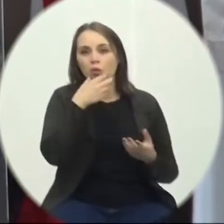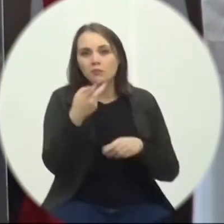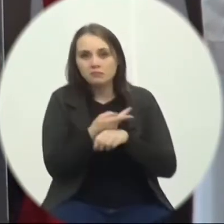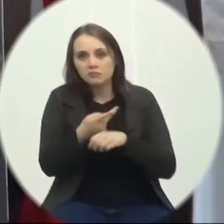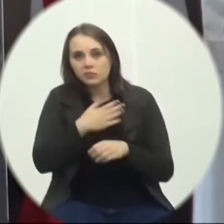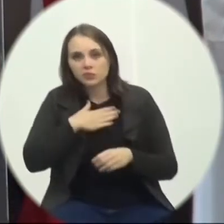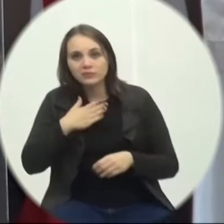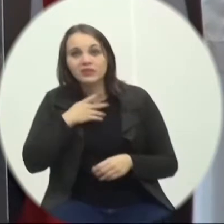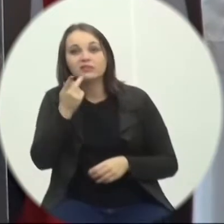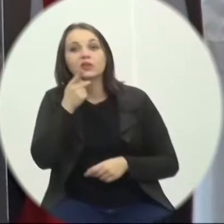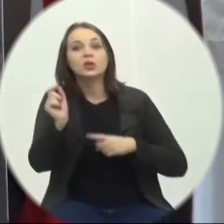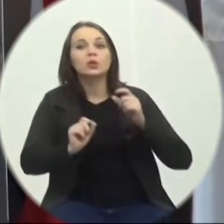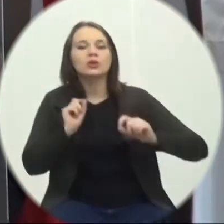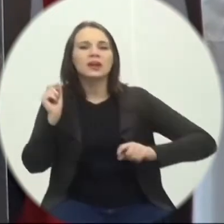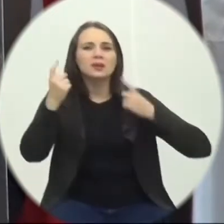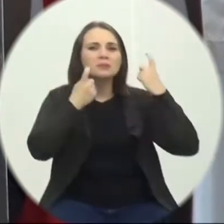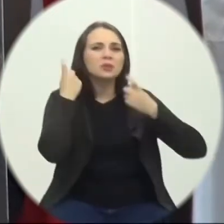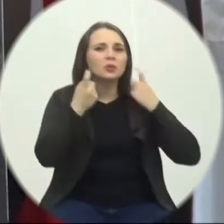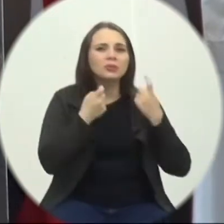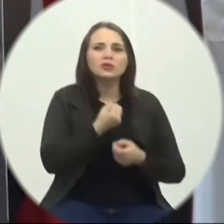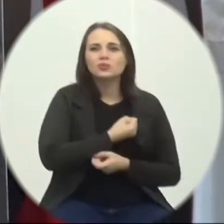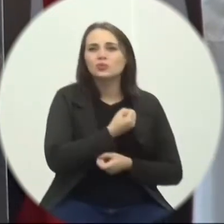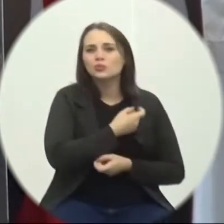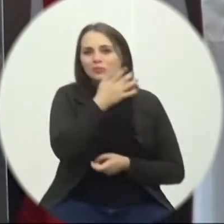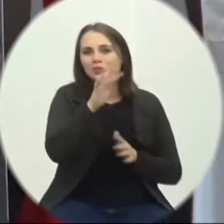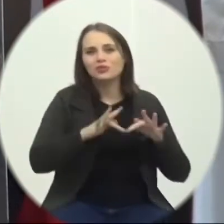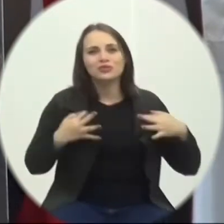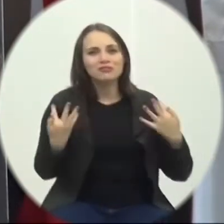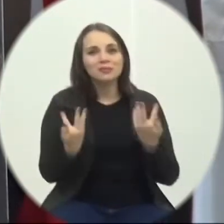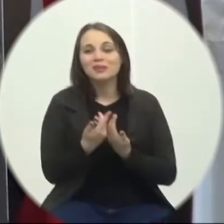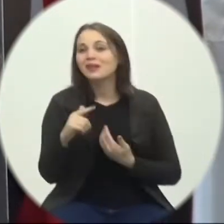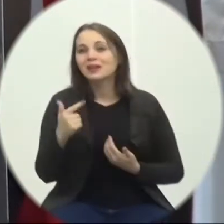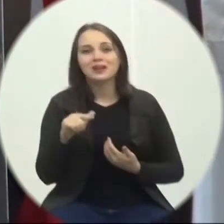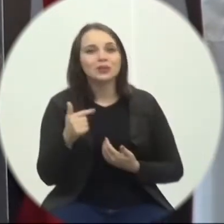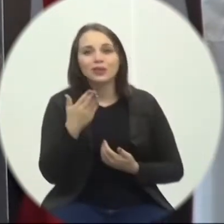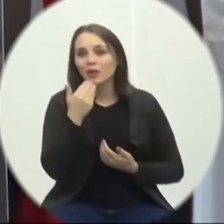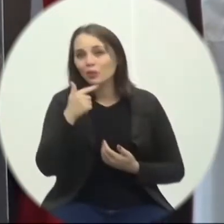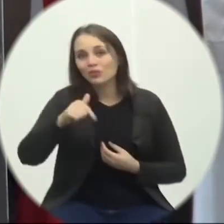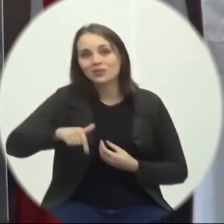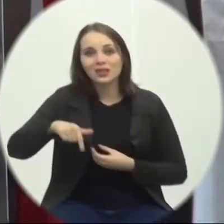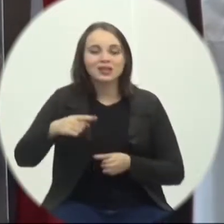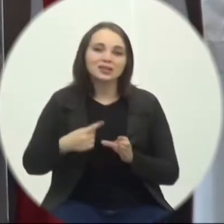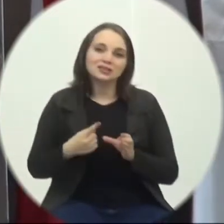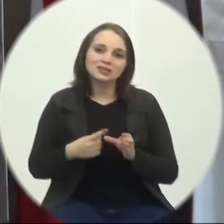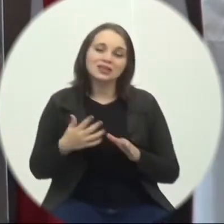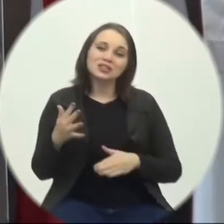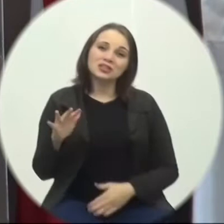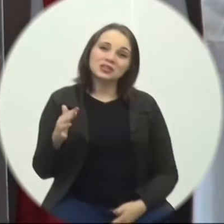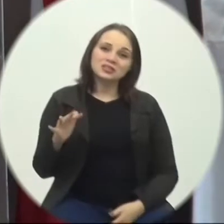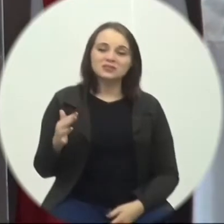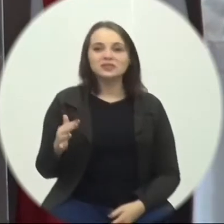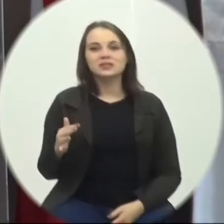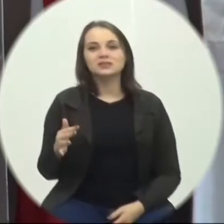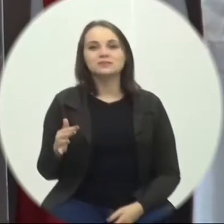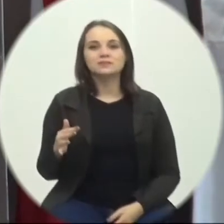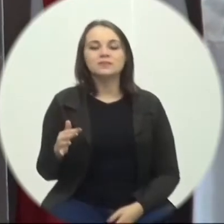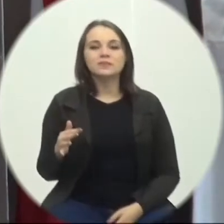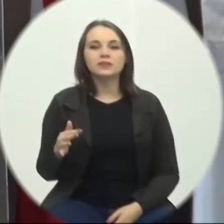preocupante O número de famílias Passando fome Na nossa cidade E às vezes Srs. Vereadores